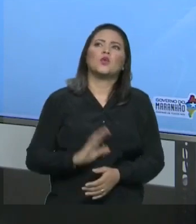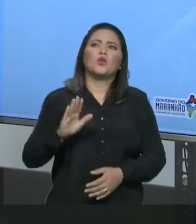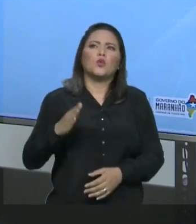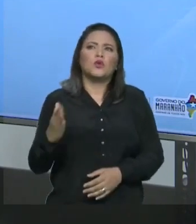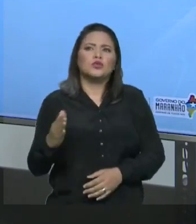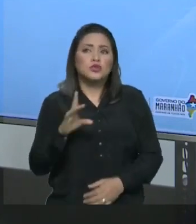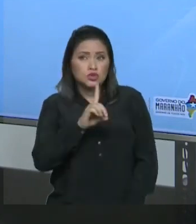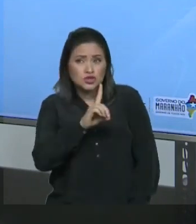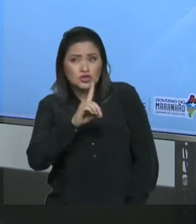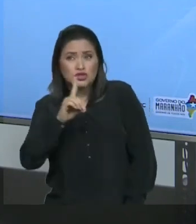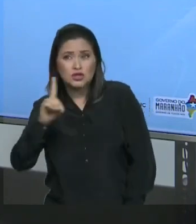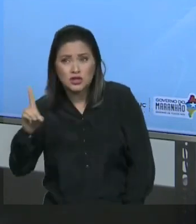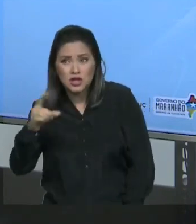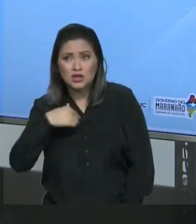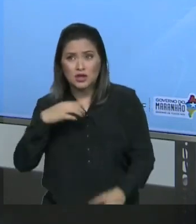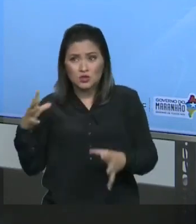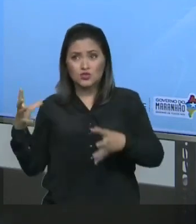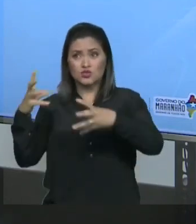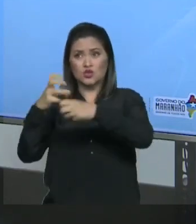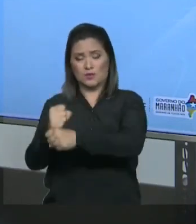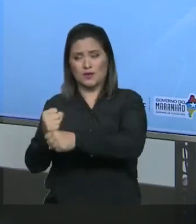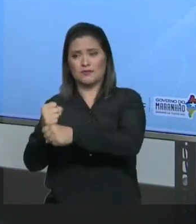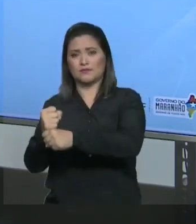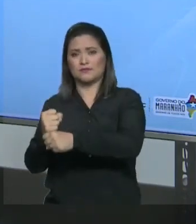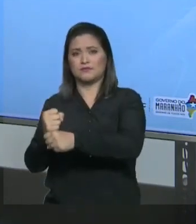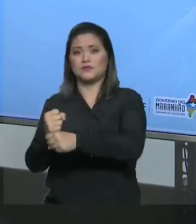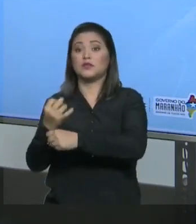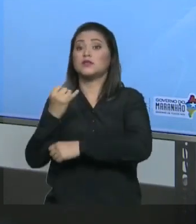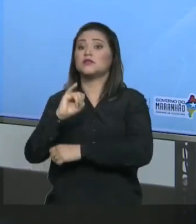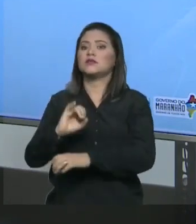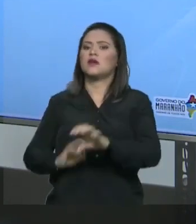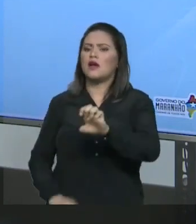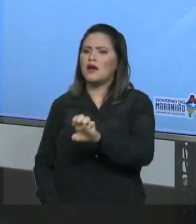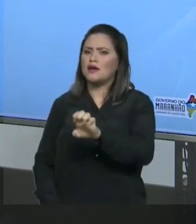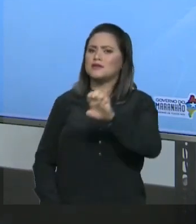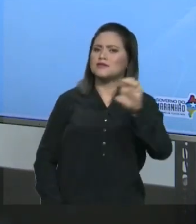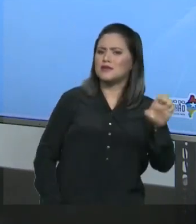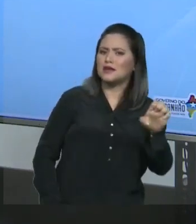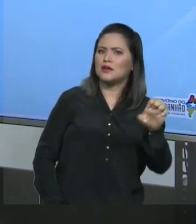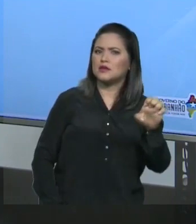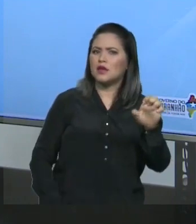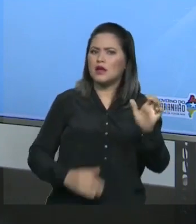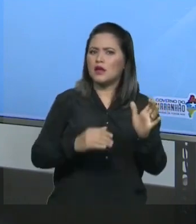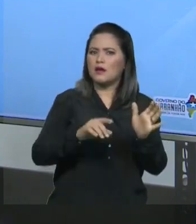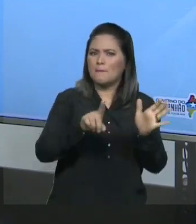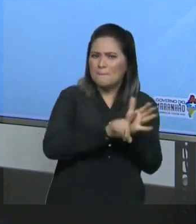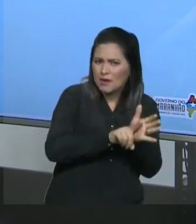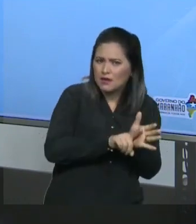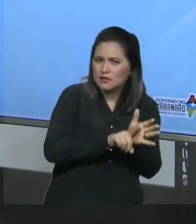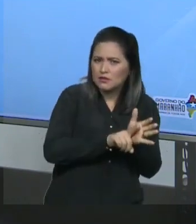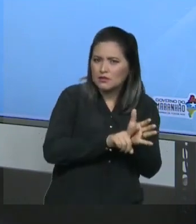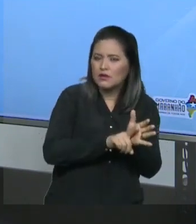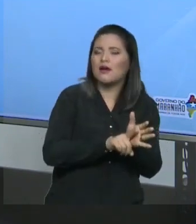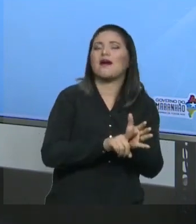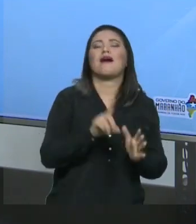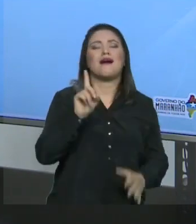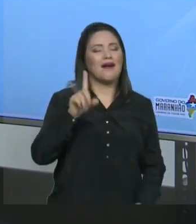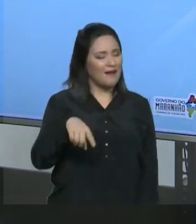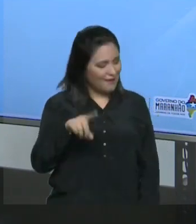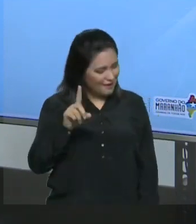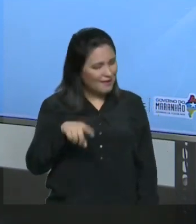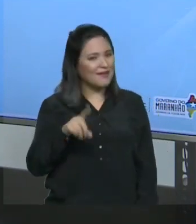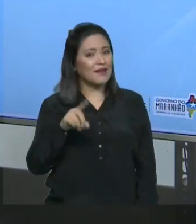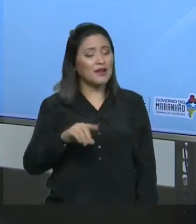está à direita, eu somo. Então, se estiver à esquerda, eu subtraio? É isso mesmo. Quando